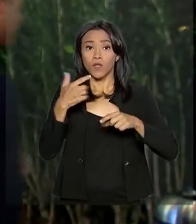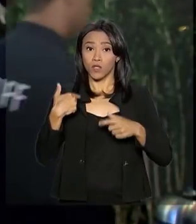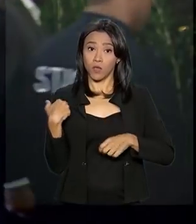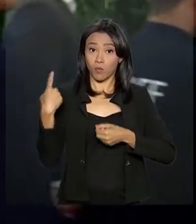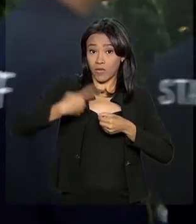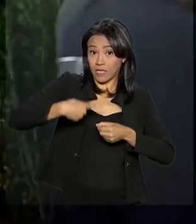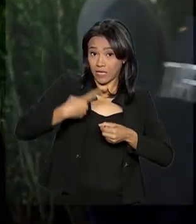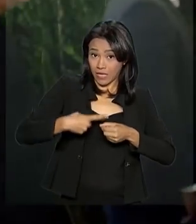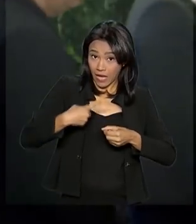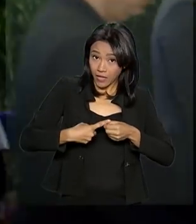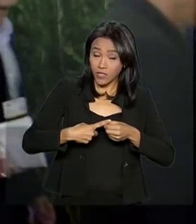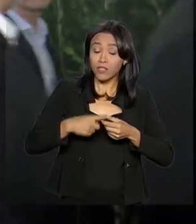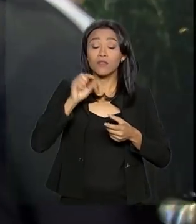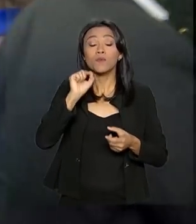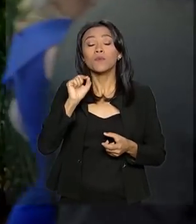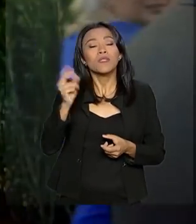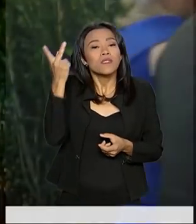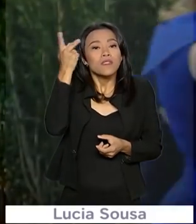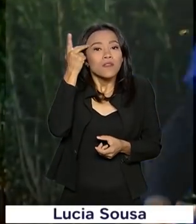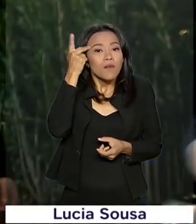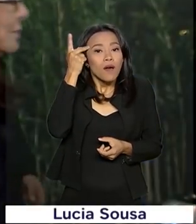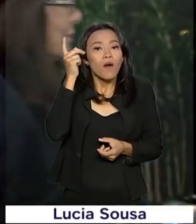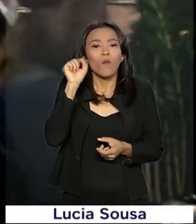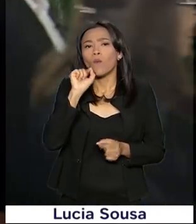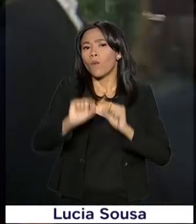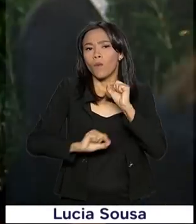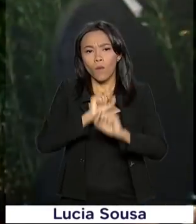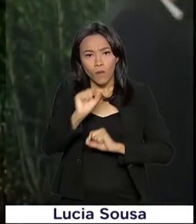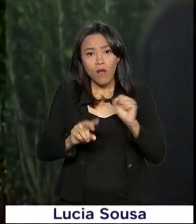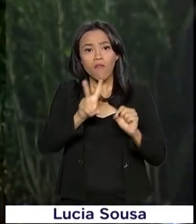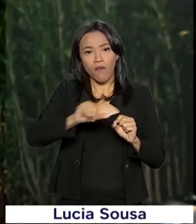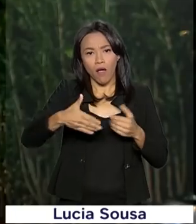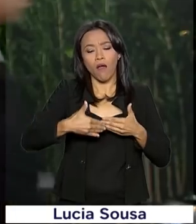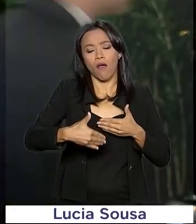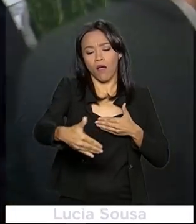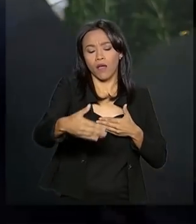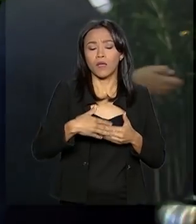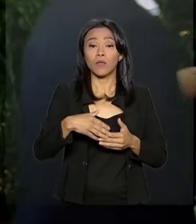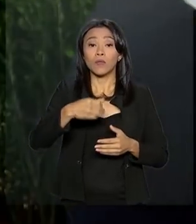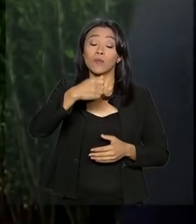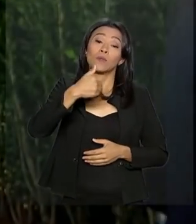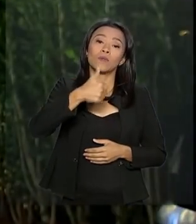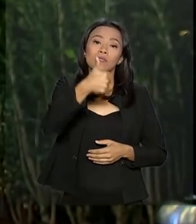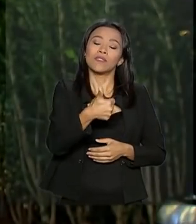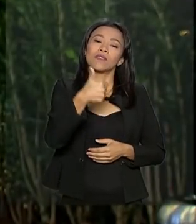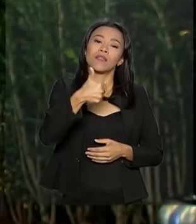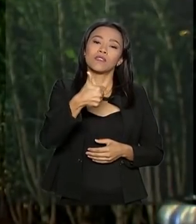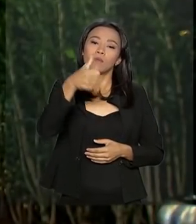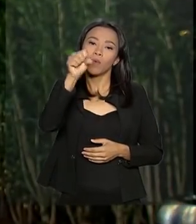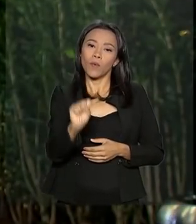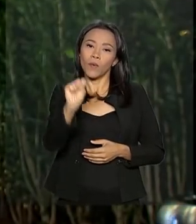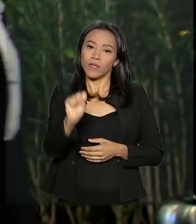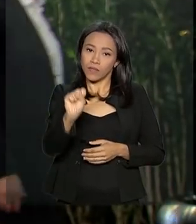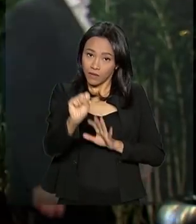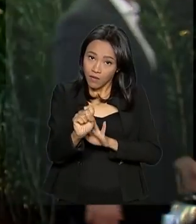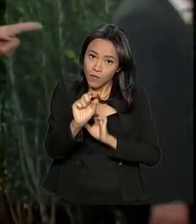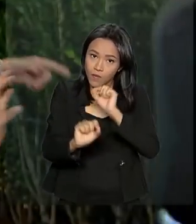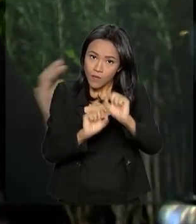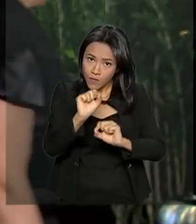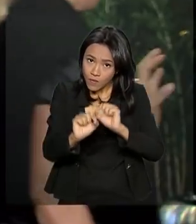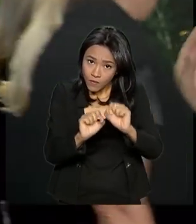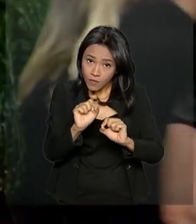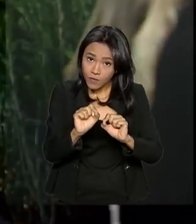Campos do Jordão, no interior do estado de São Paulo, onde acontece o 18º Fórum Empresarial do Grupo